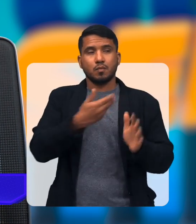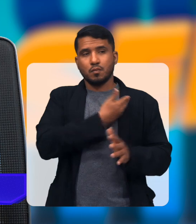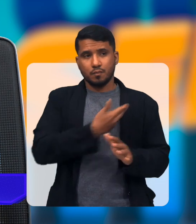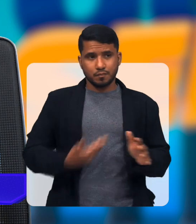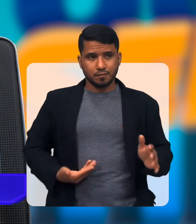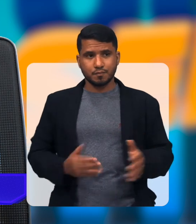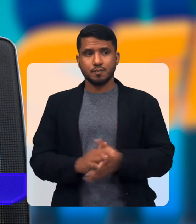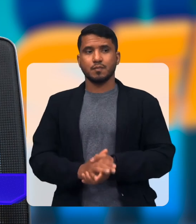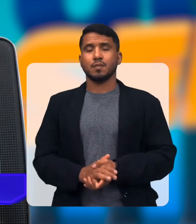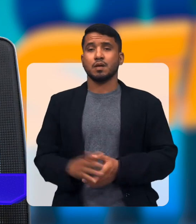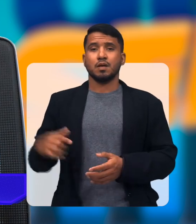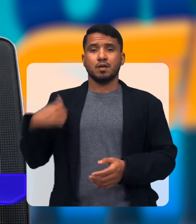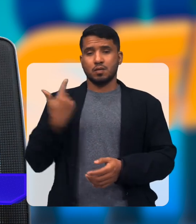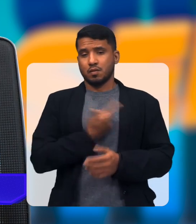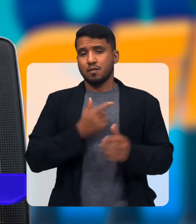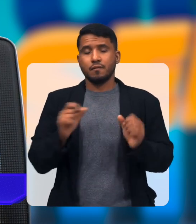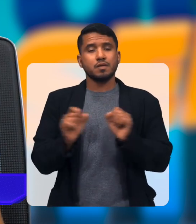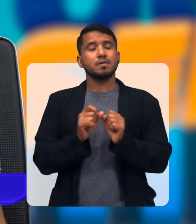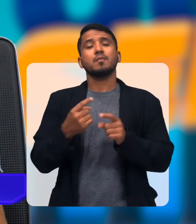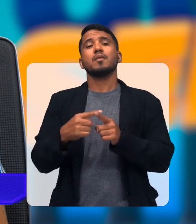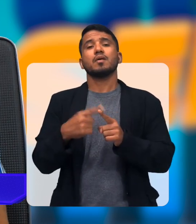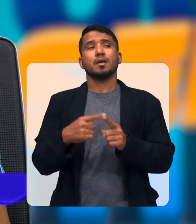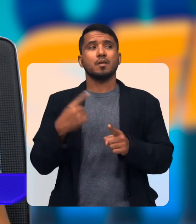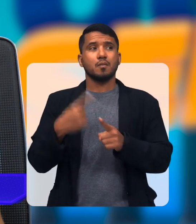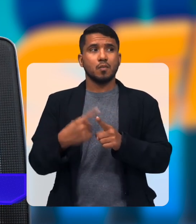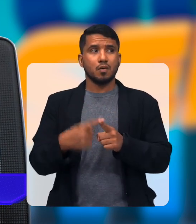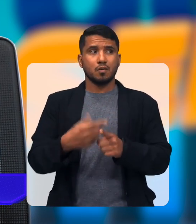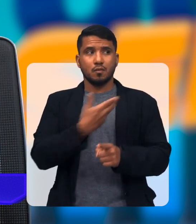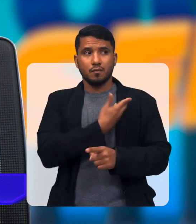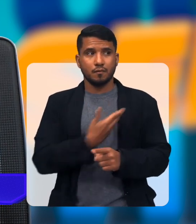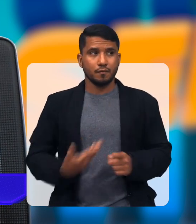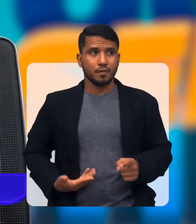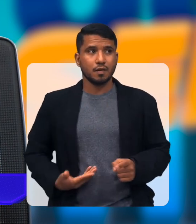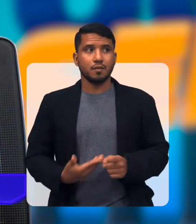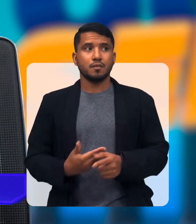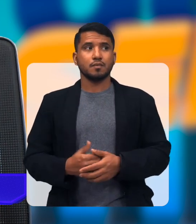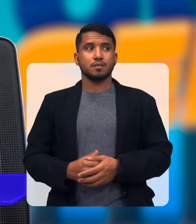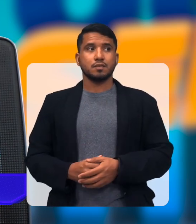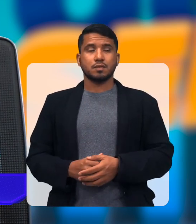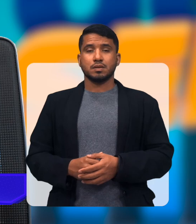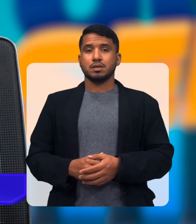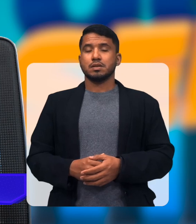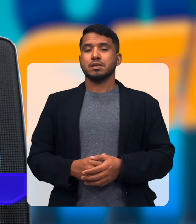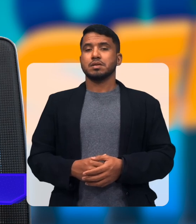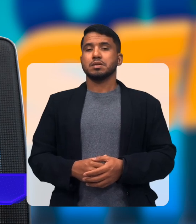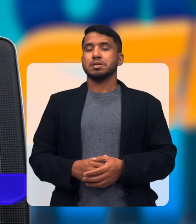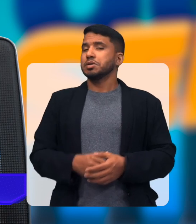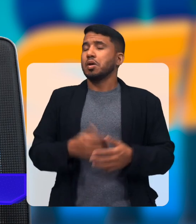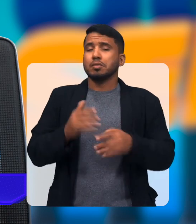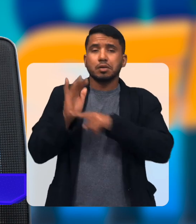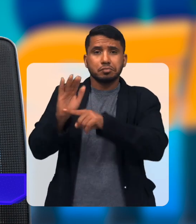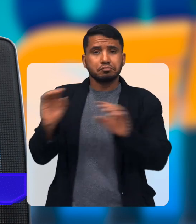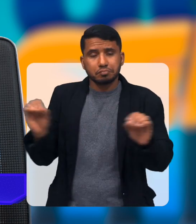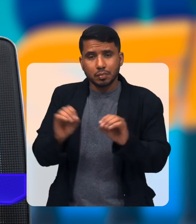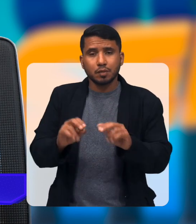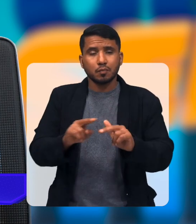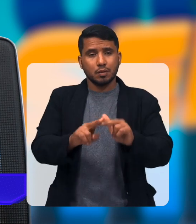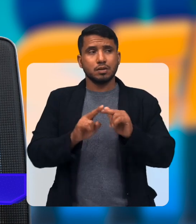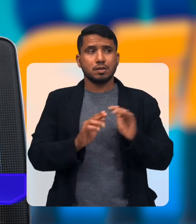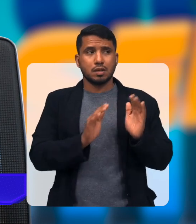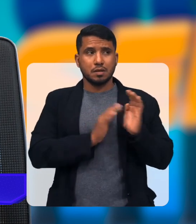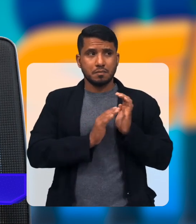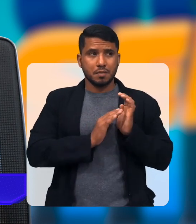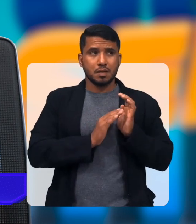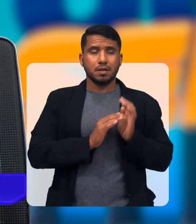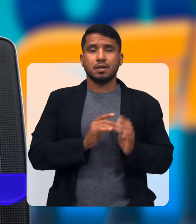obrigação do poder público E nós fazemos por quê? O poder público está deixando a desejar